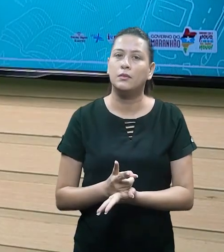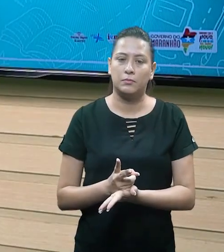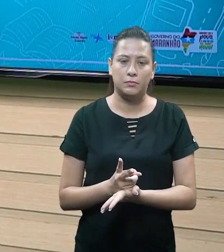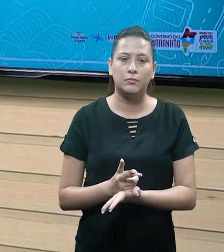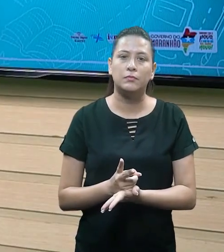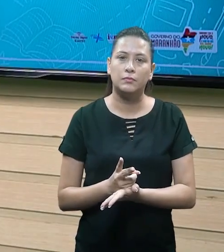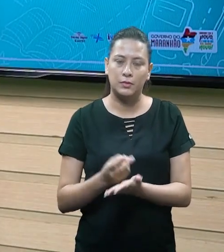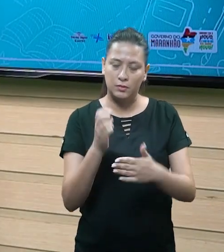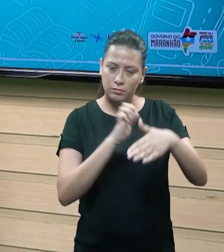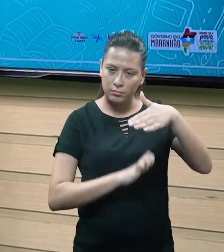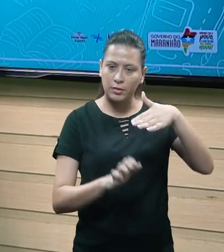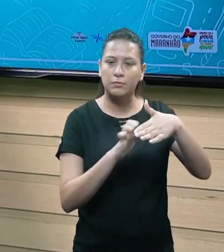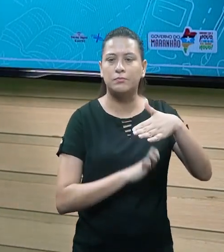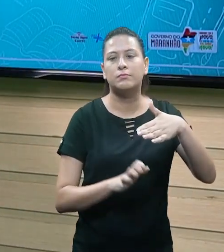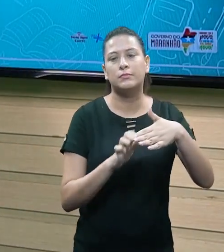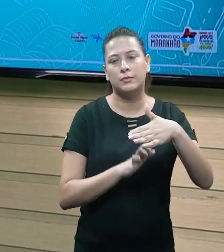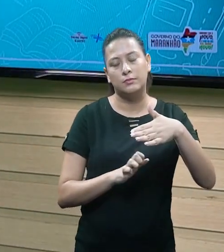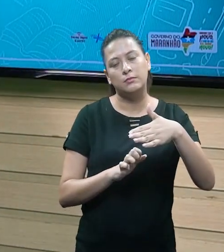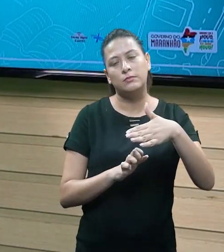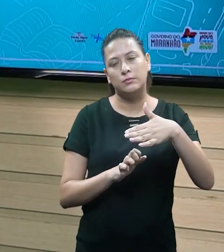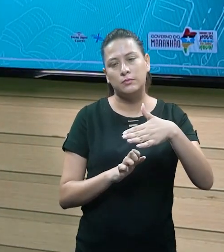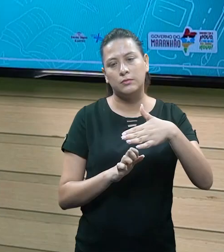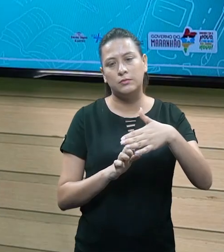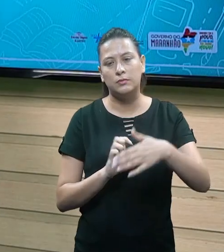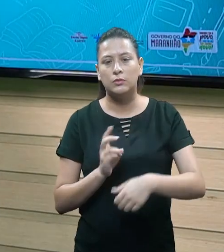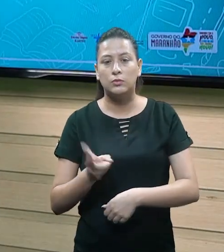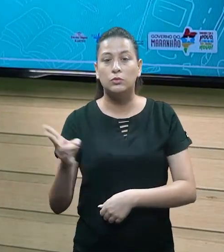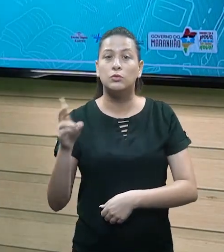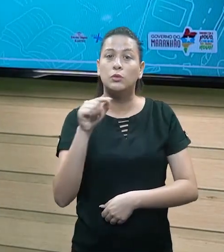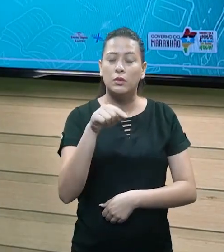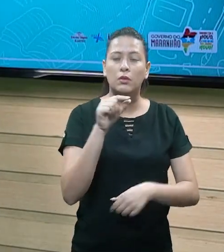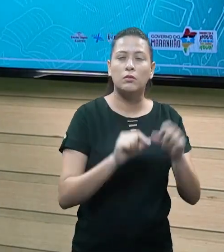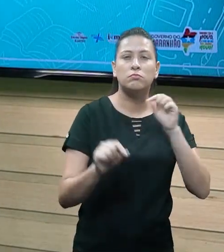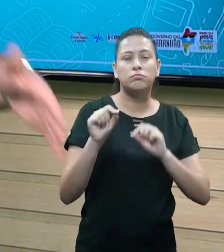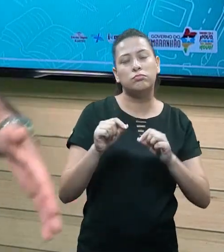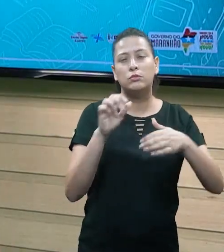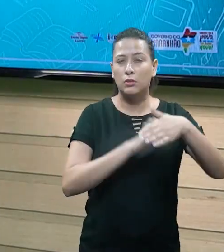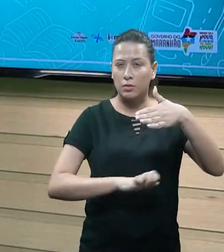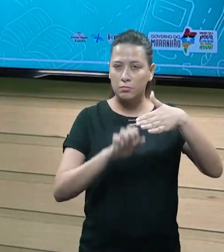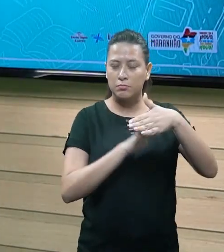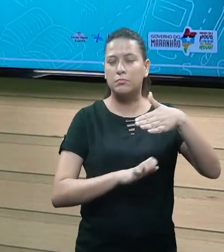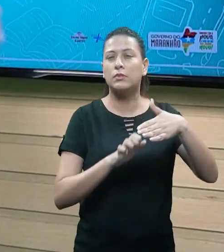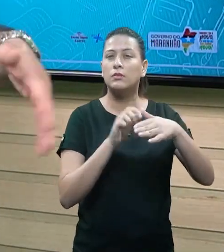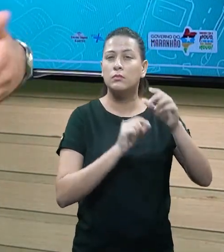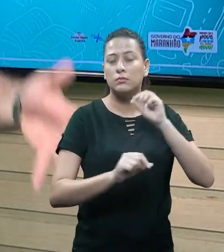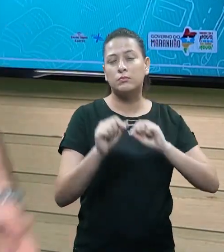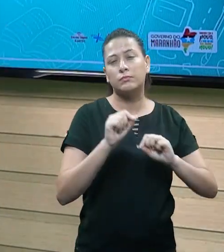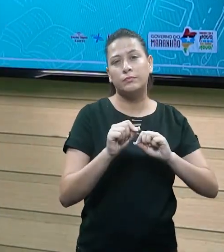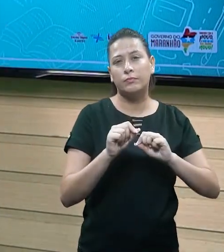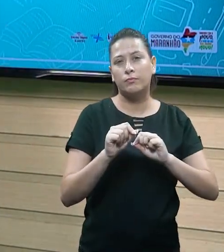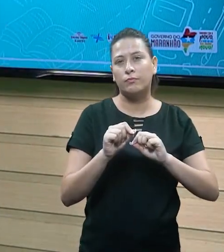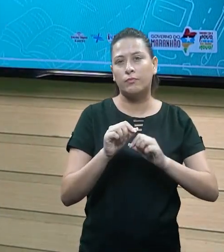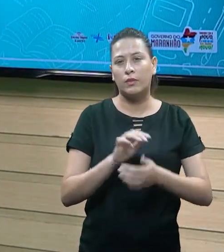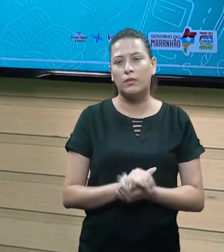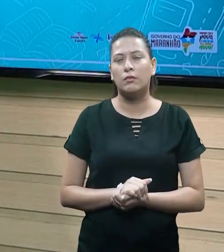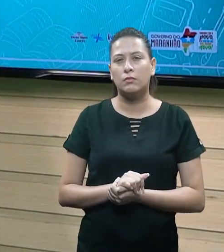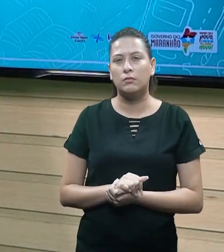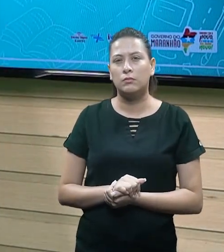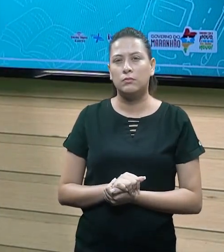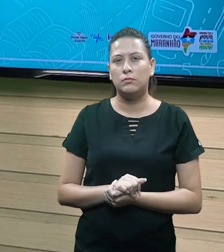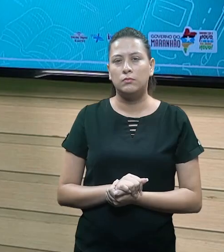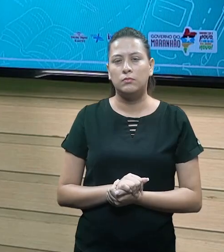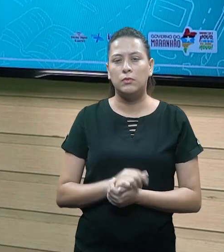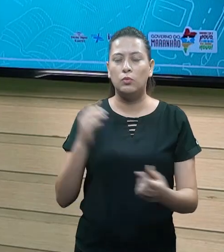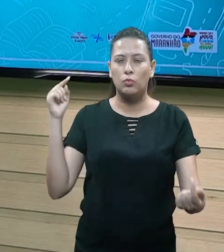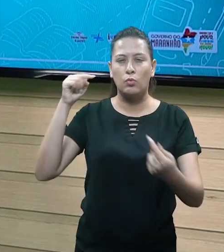esse princípio da continuidade ele fala o que? Ele fala que a empresa ela sempre vai trabalhar visando o futuro, ela sempre vai ter continuidade, eu não vou trabalhar, como eu